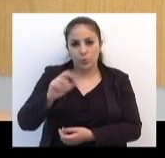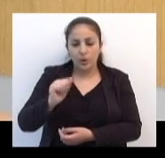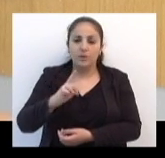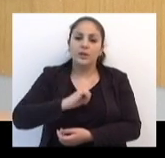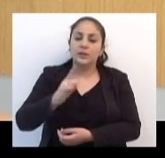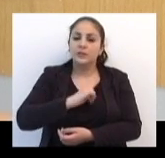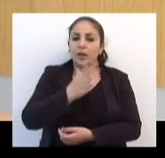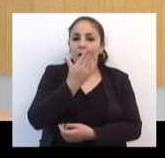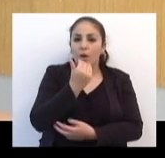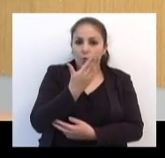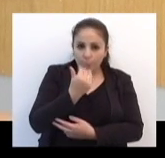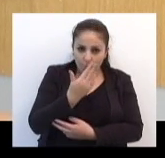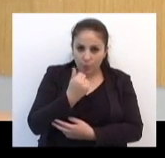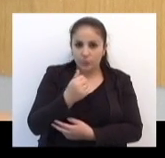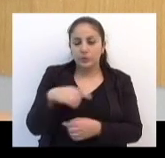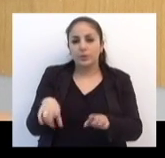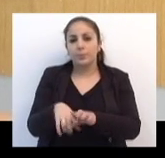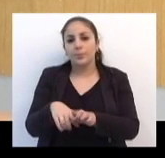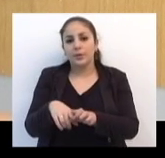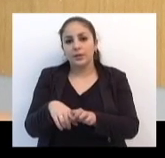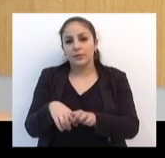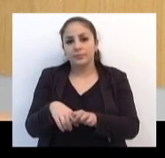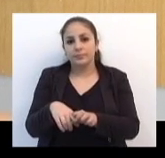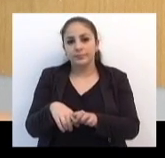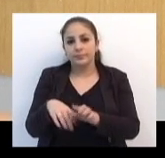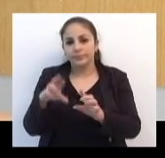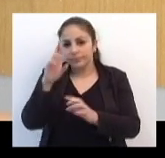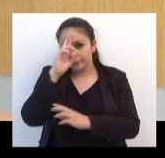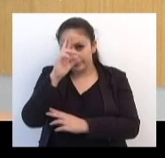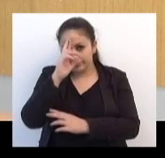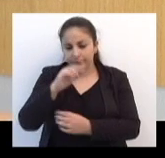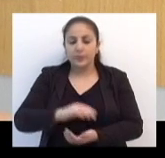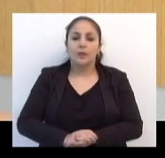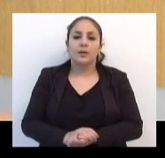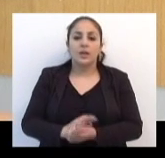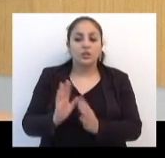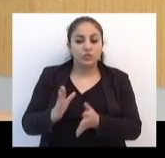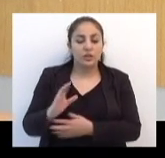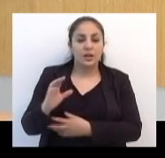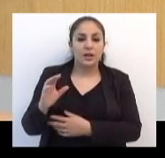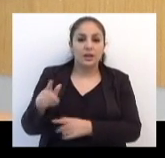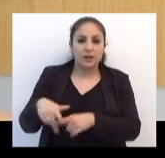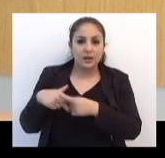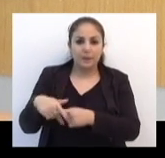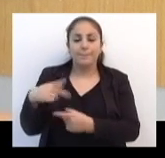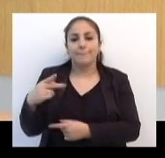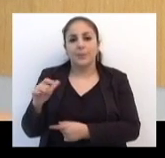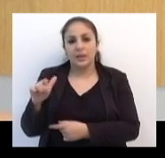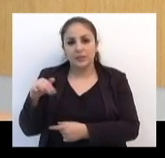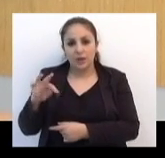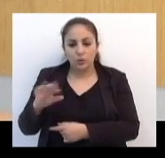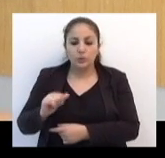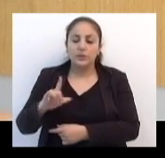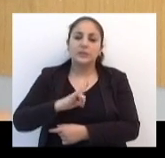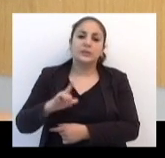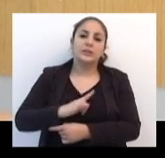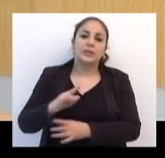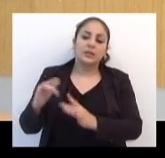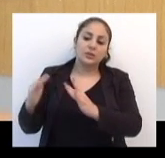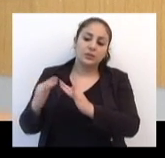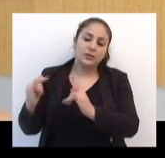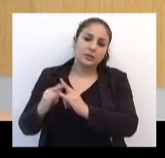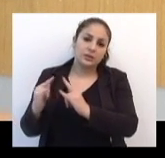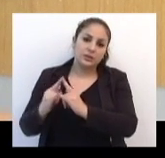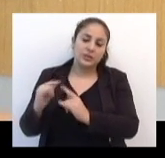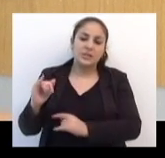no jantar, no CTG, no Boqueirão. Já o Grupo Cavaleiros do Planalto Médio, com sede no Clube Industrial, vai